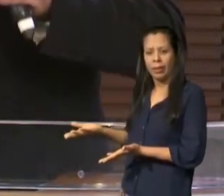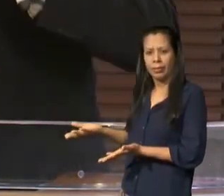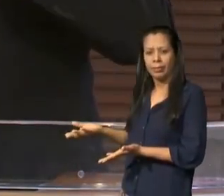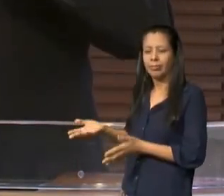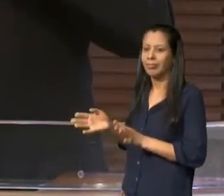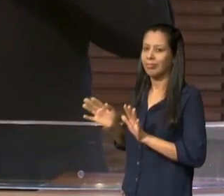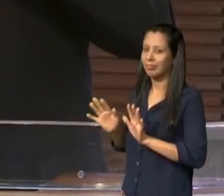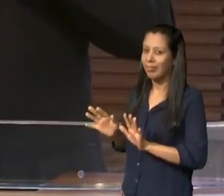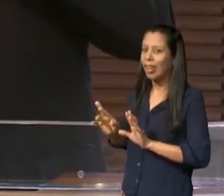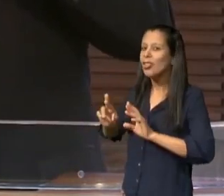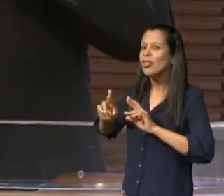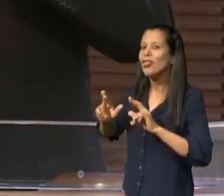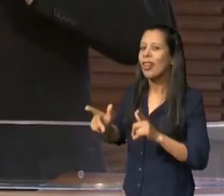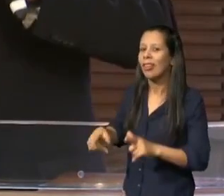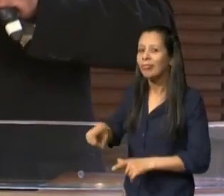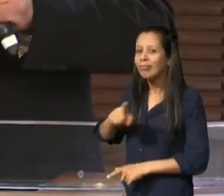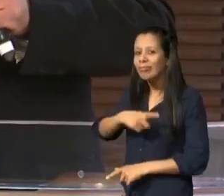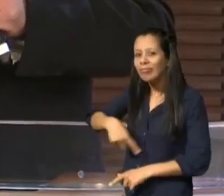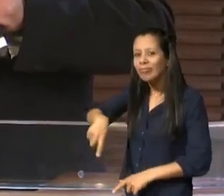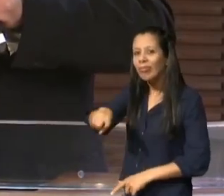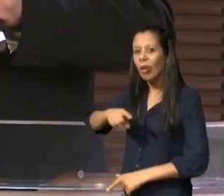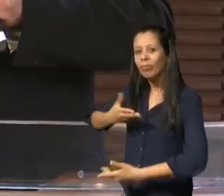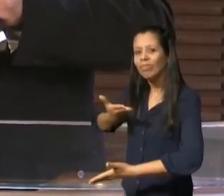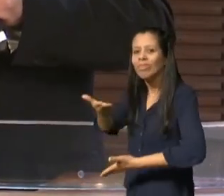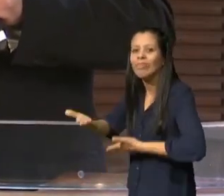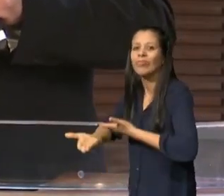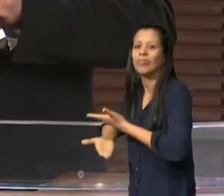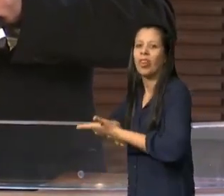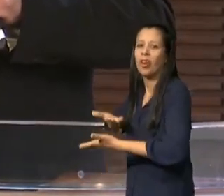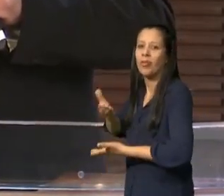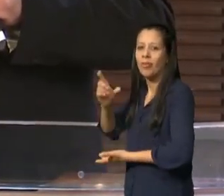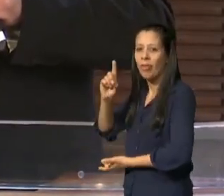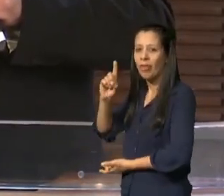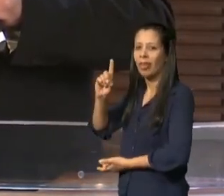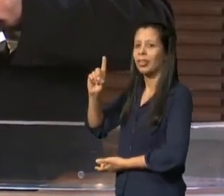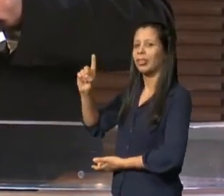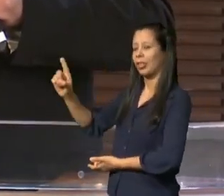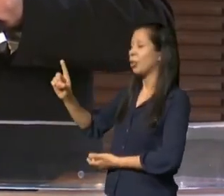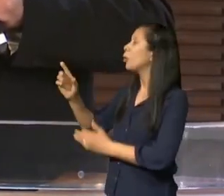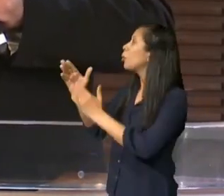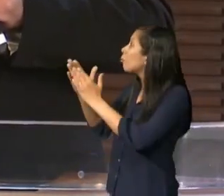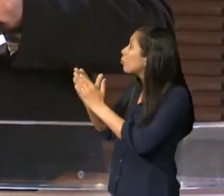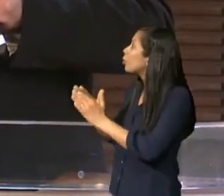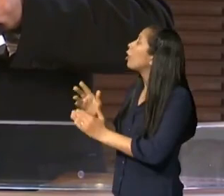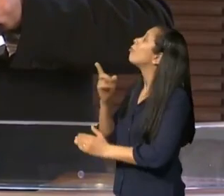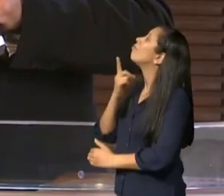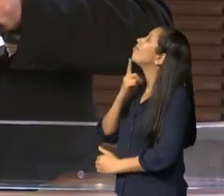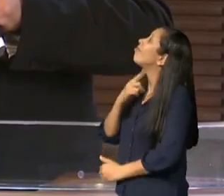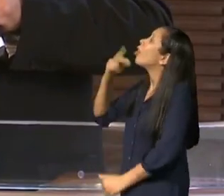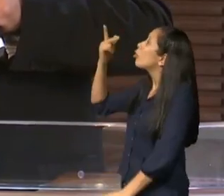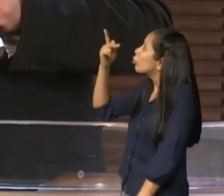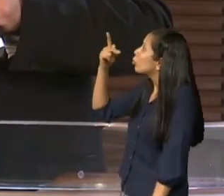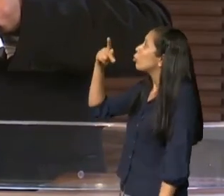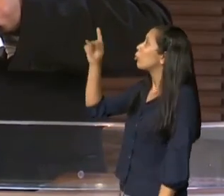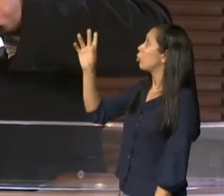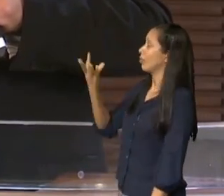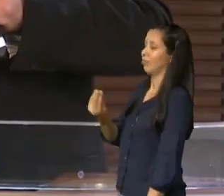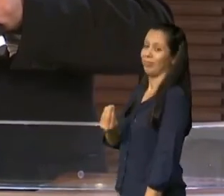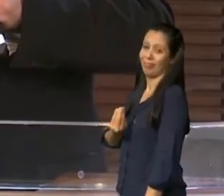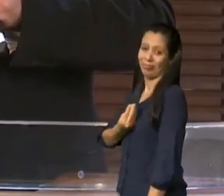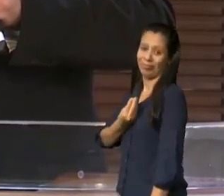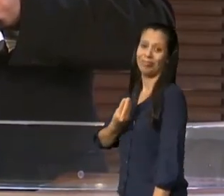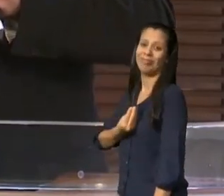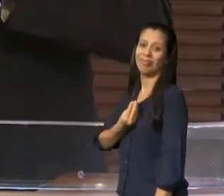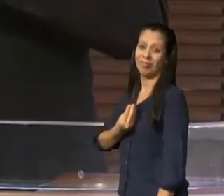e não para que eles fossem um servo que tragédia quando nós pensamos dessa forma